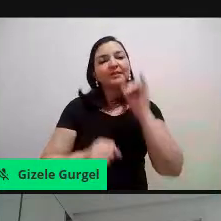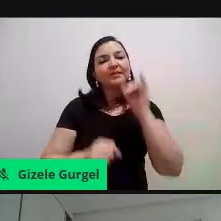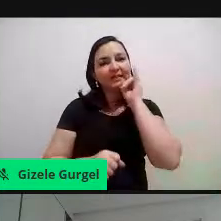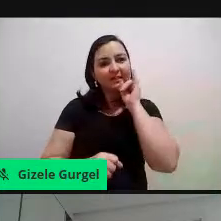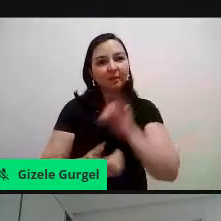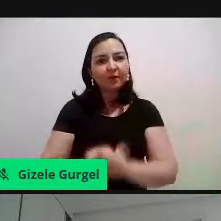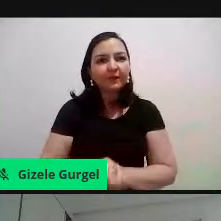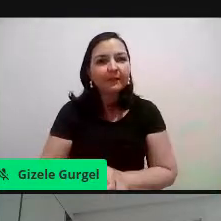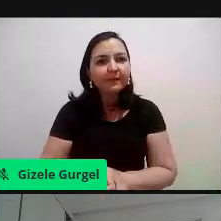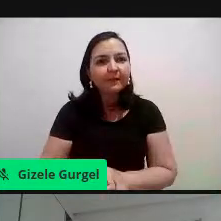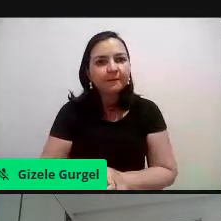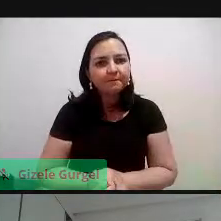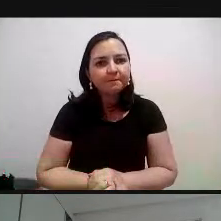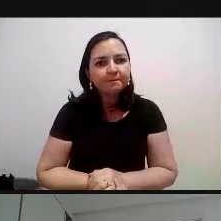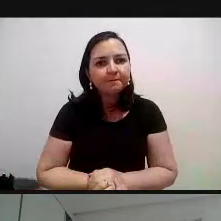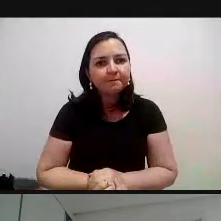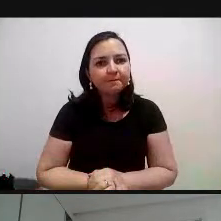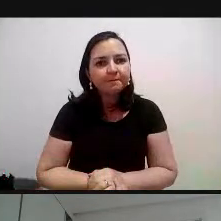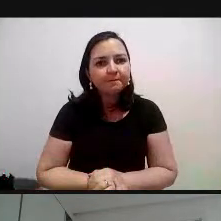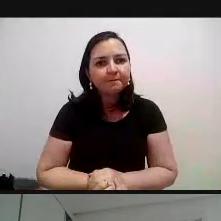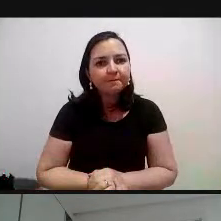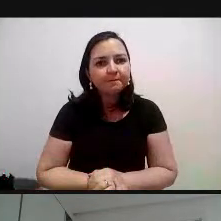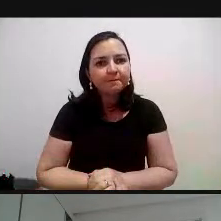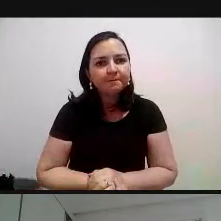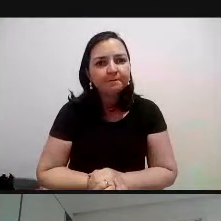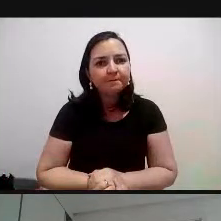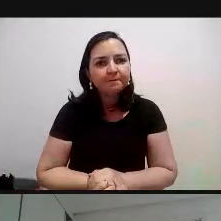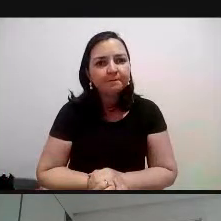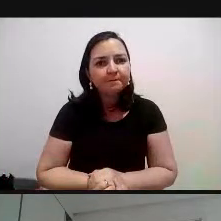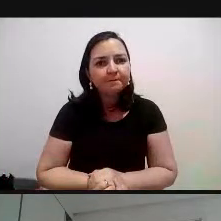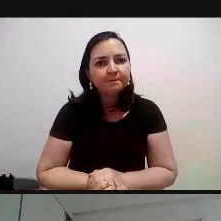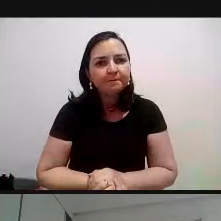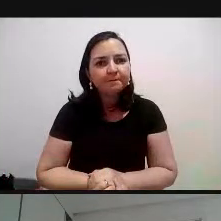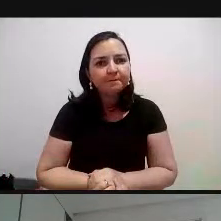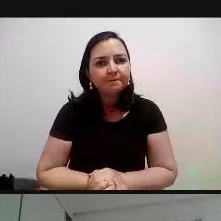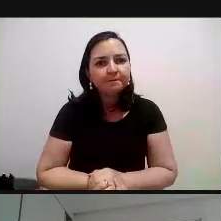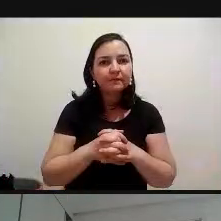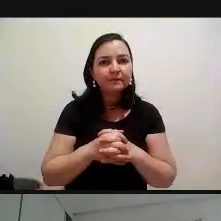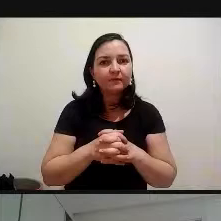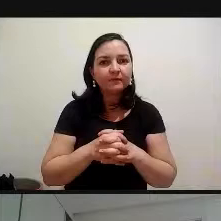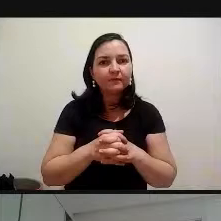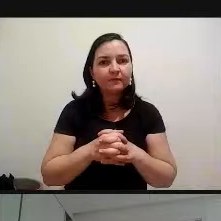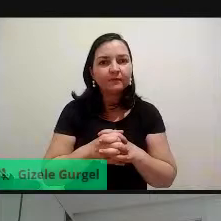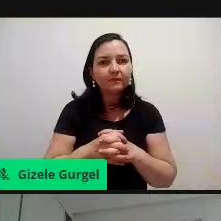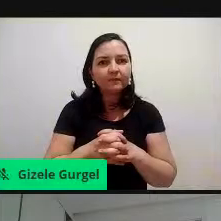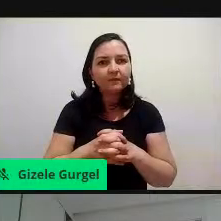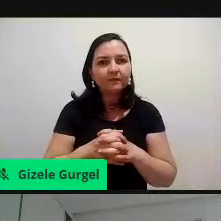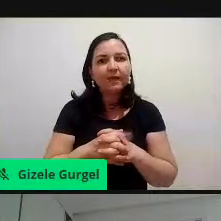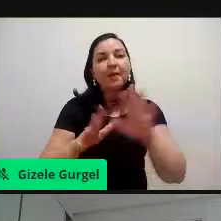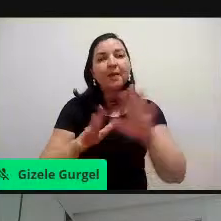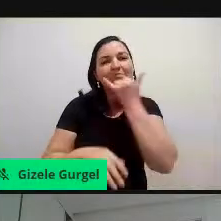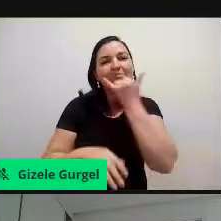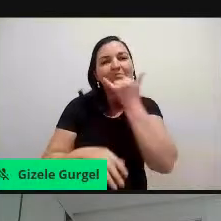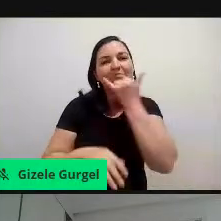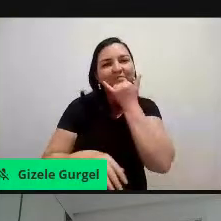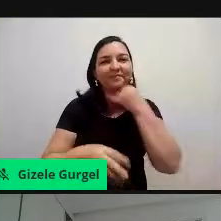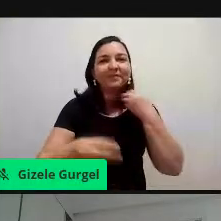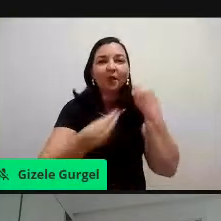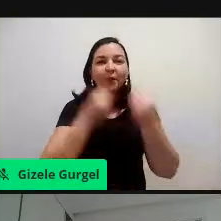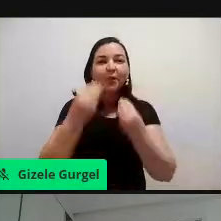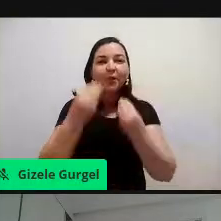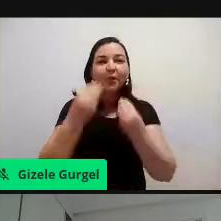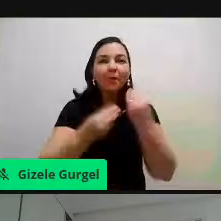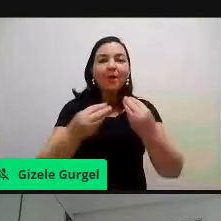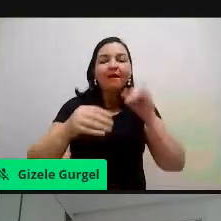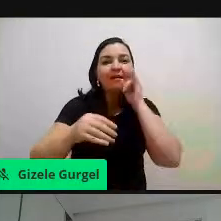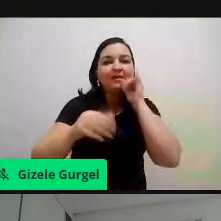como você pode fazer um pano encerado, né, que é um pano, com cera de abelha, você faz isso com papel vegetal, e um ferro